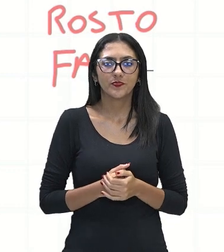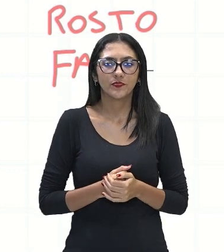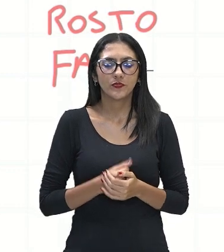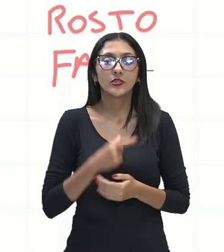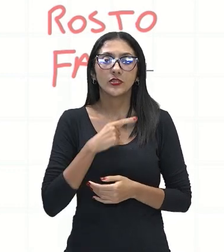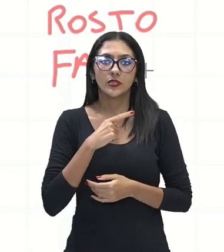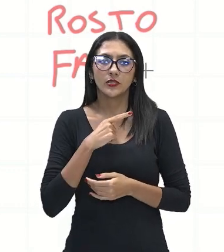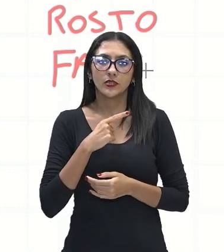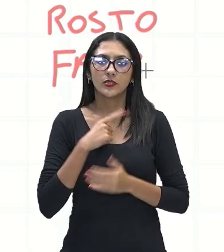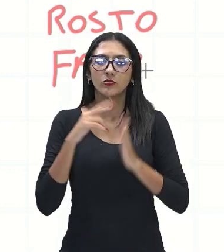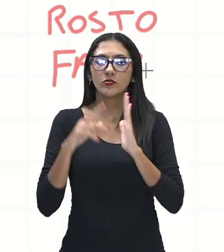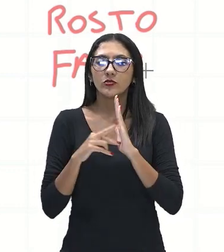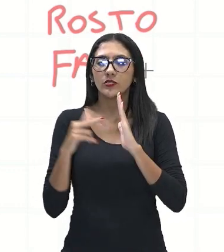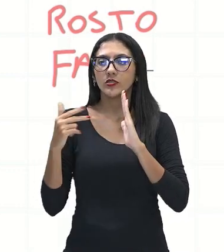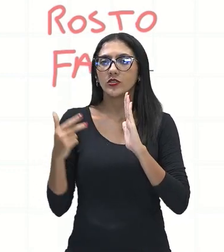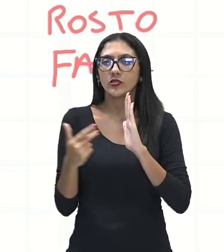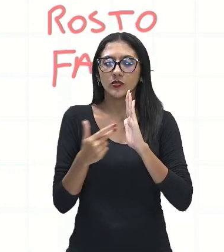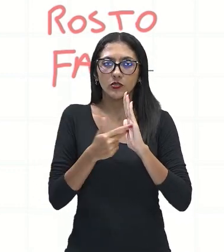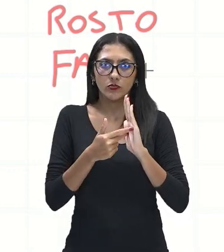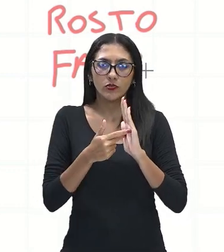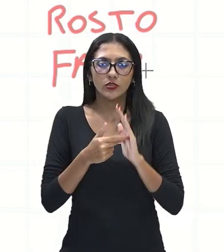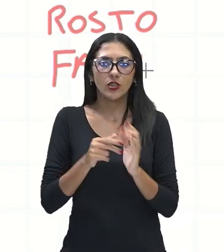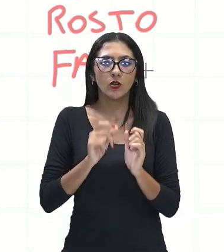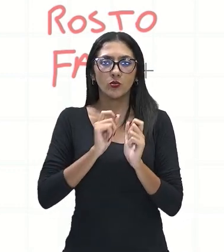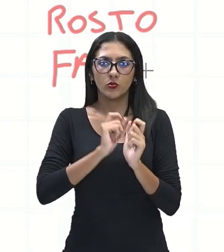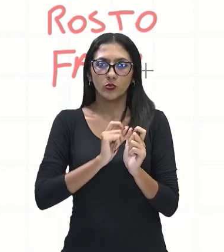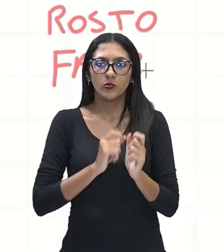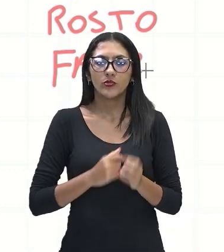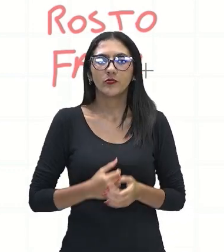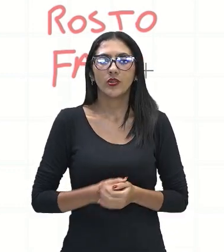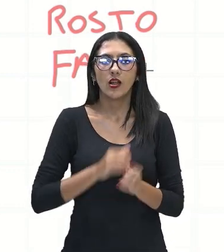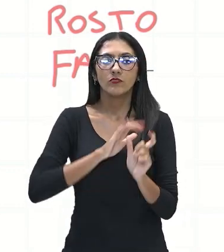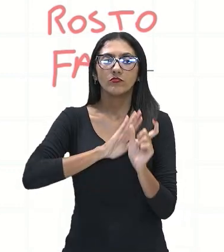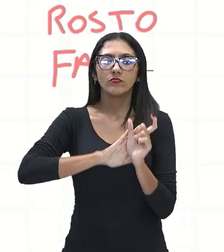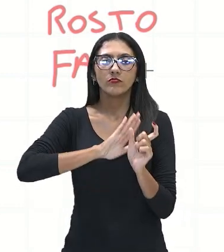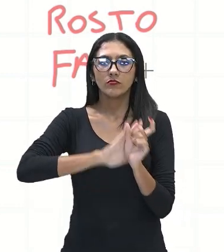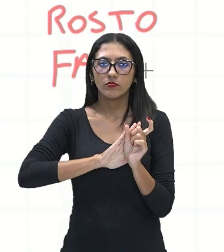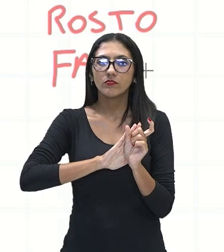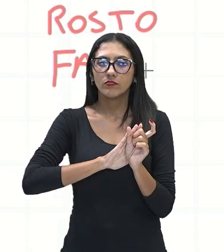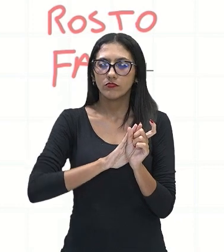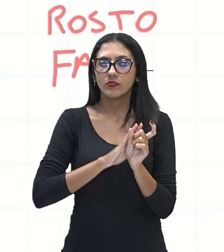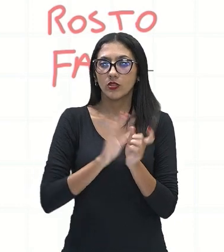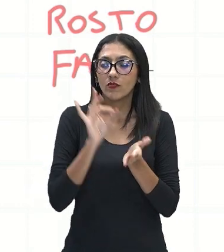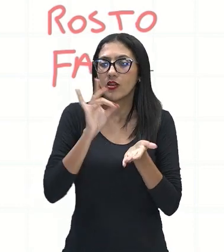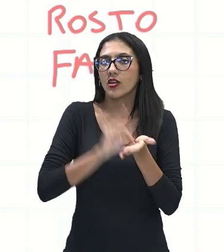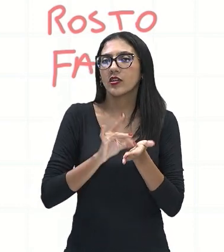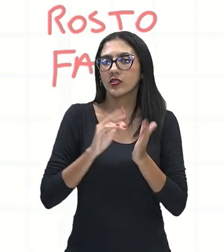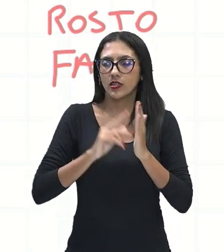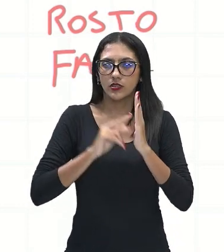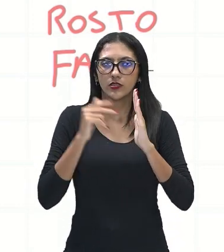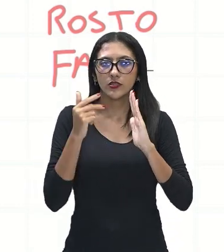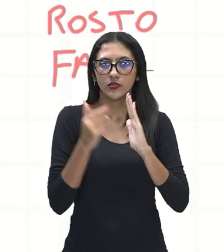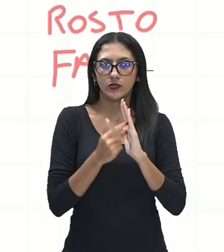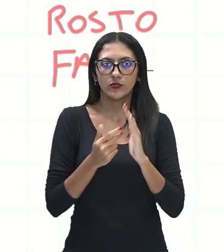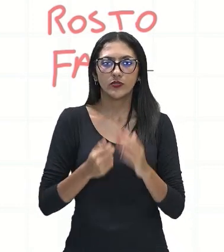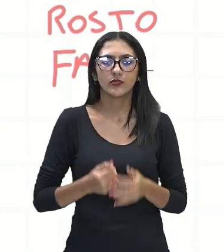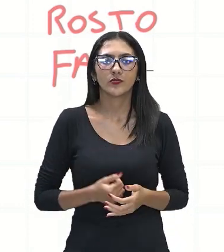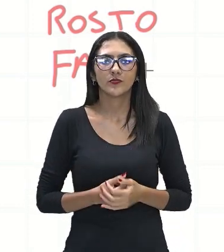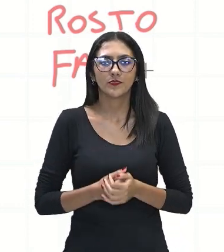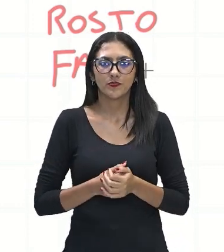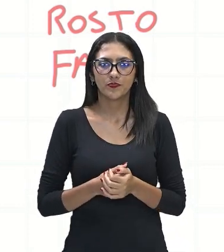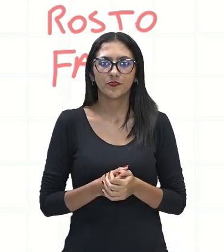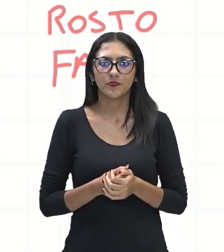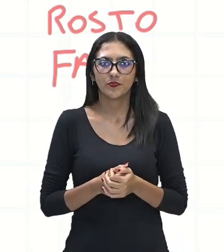no sentido literal, sentido real do que significa essa palavra, né? Estou dizendo, estou falando do quê? Do